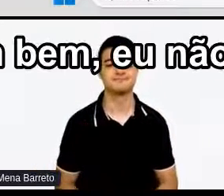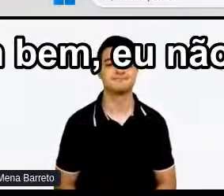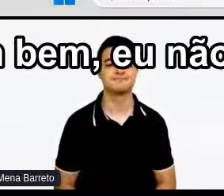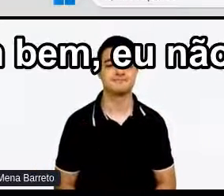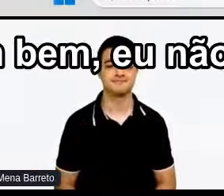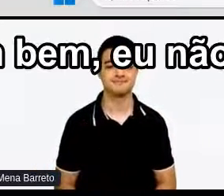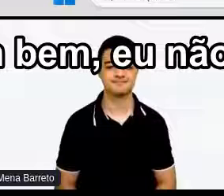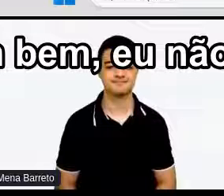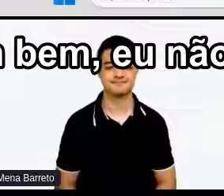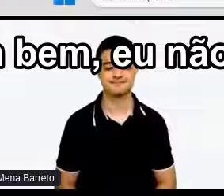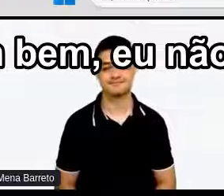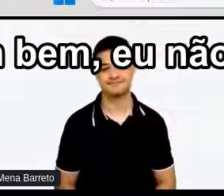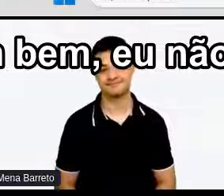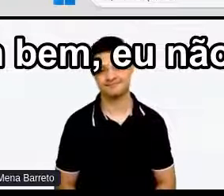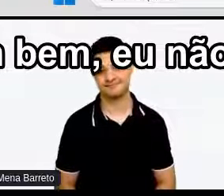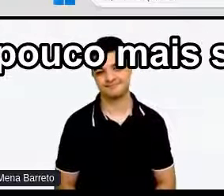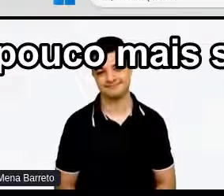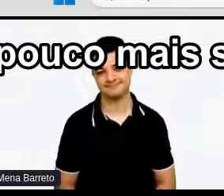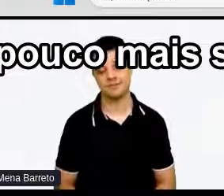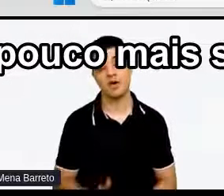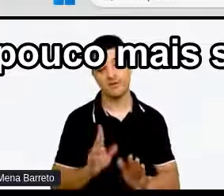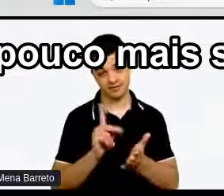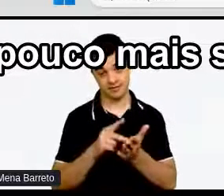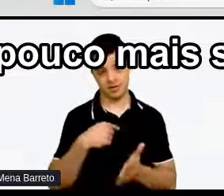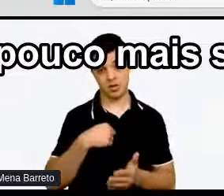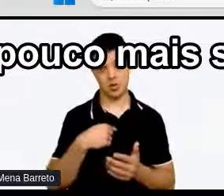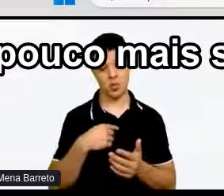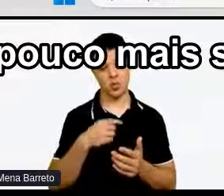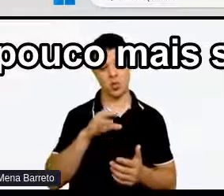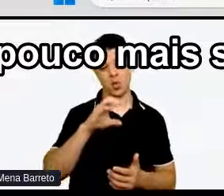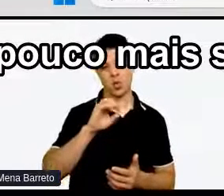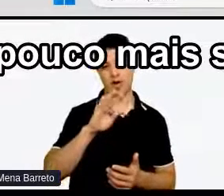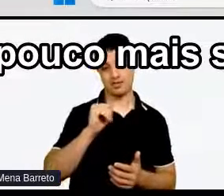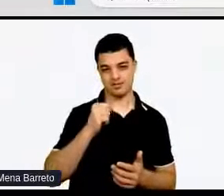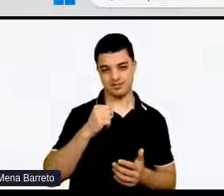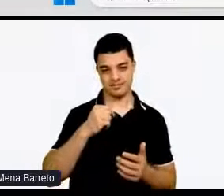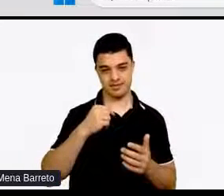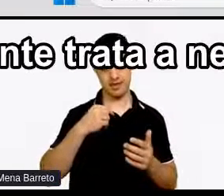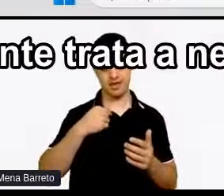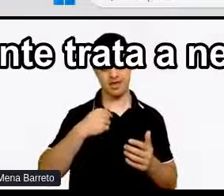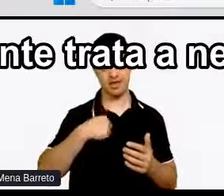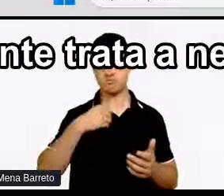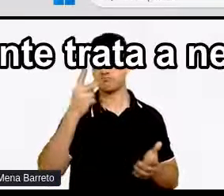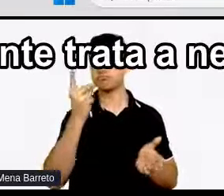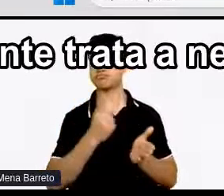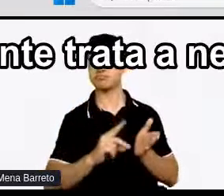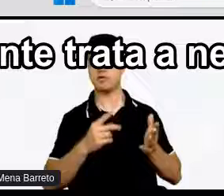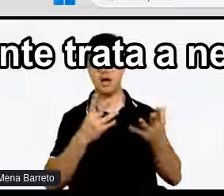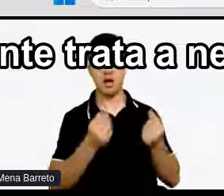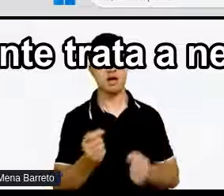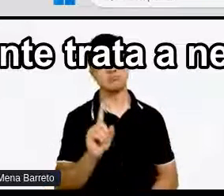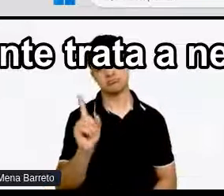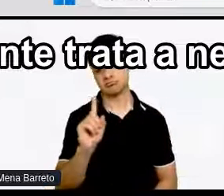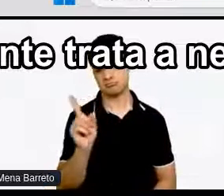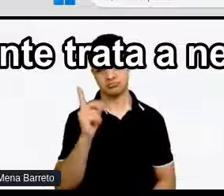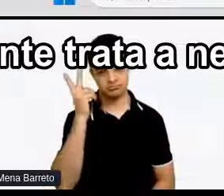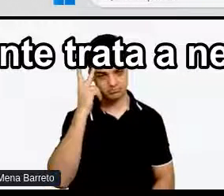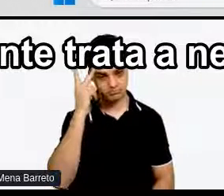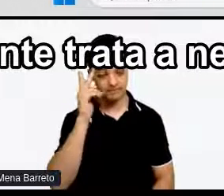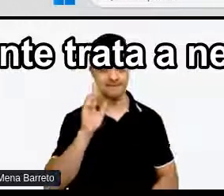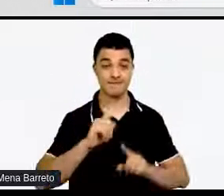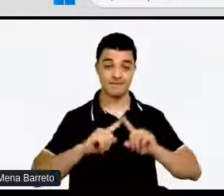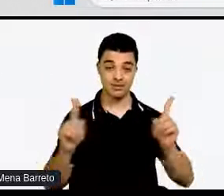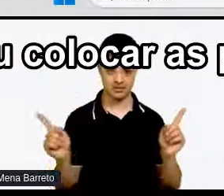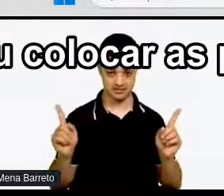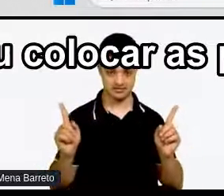Vejam bem Eu não sou contra as vagas Vou falar um pouco mais Sobre isso nos minutos finais Mas se a gente trata Neurodiversidade Como